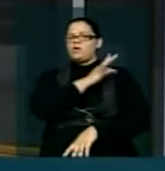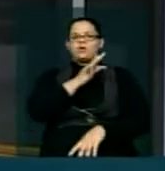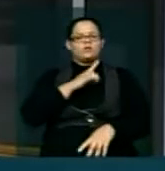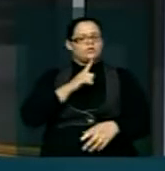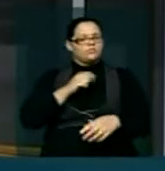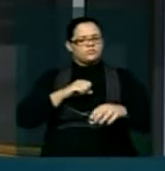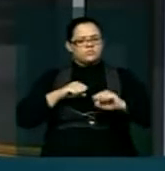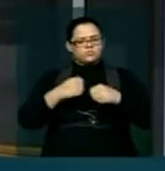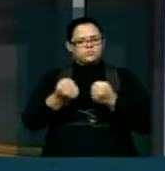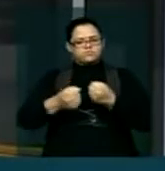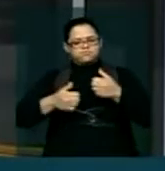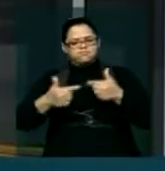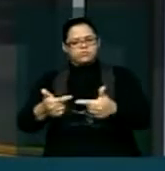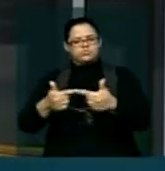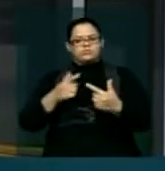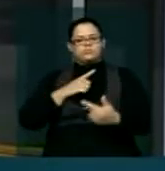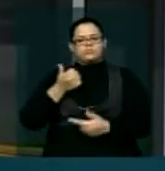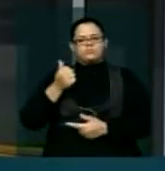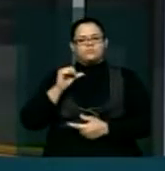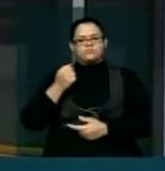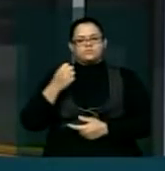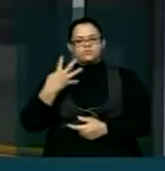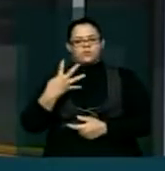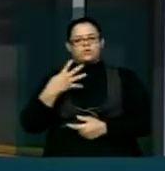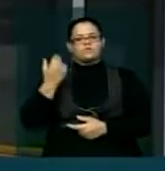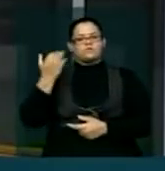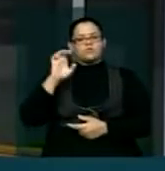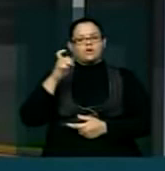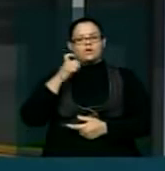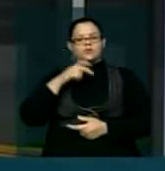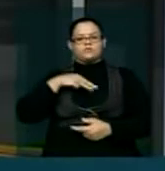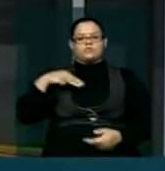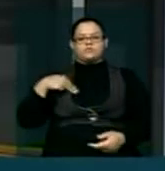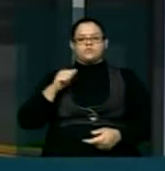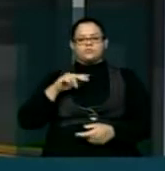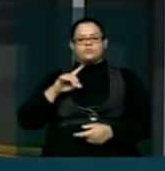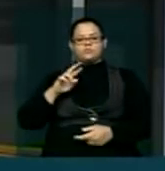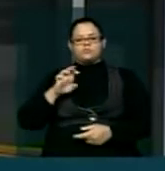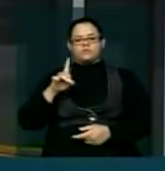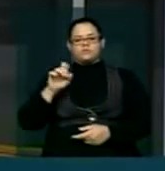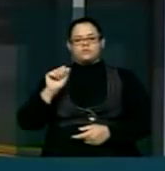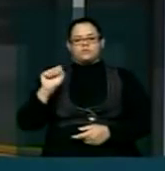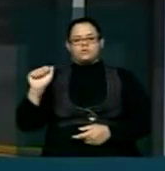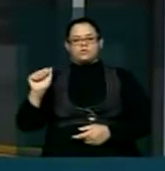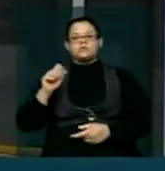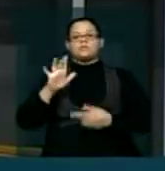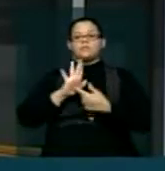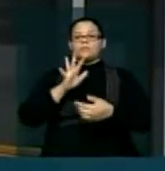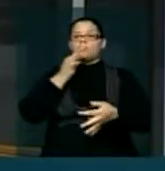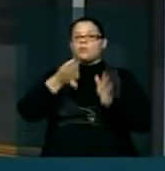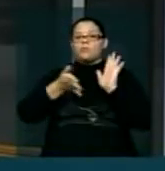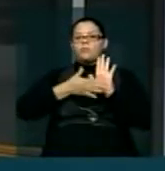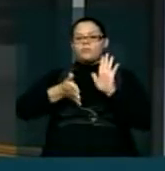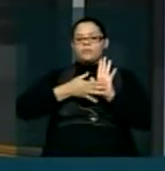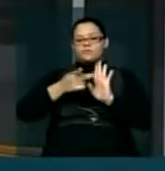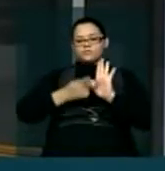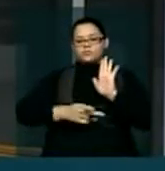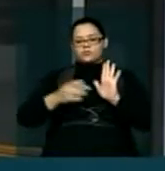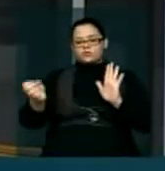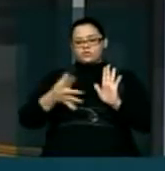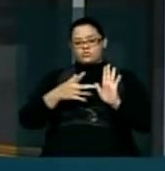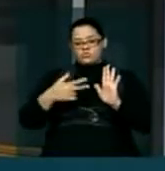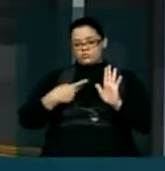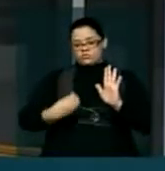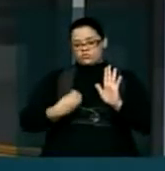É preciso se lembrar que, em 1984, quando o ex-ministro Andreasa propôs este projeto, na sua versão moderna, se pretendia a adução de 400